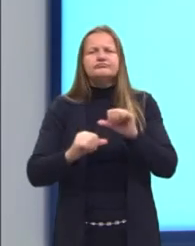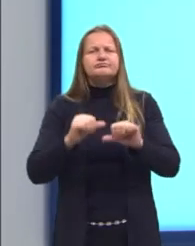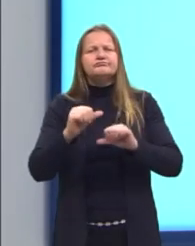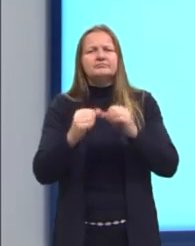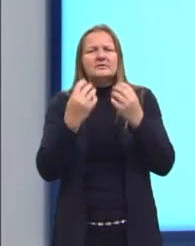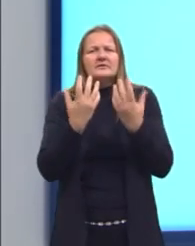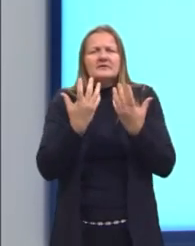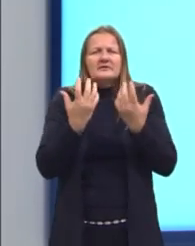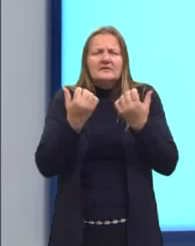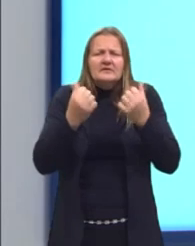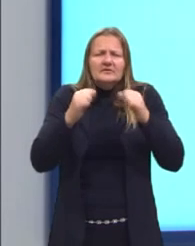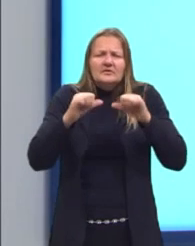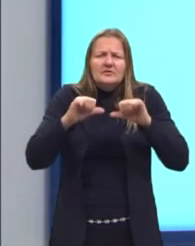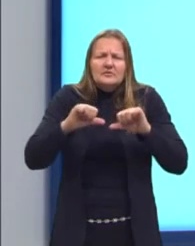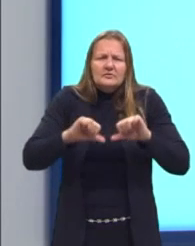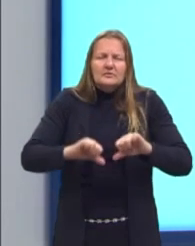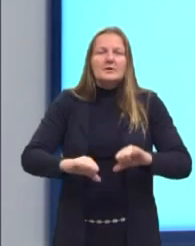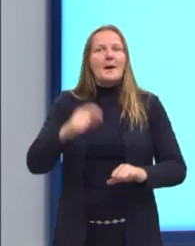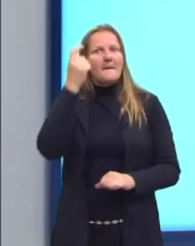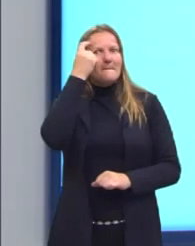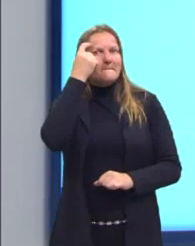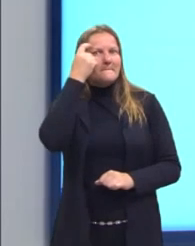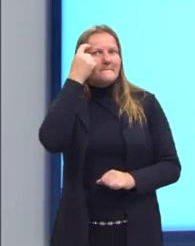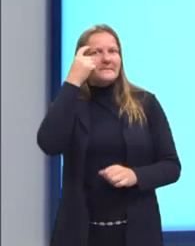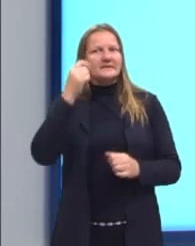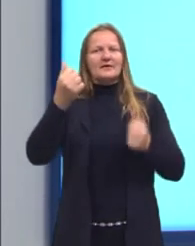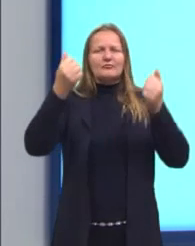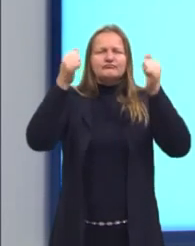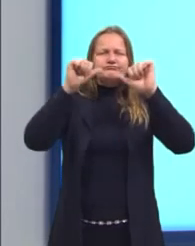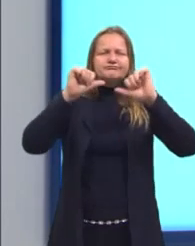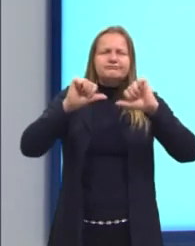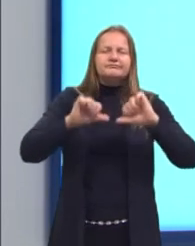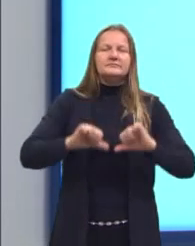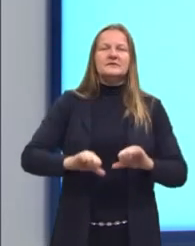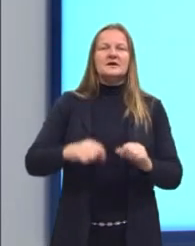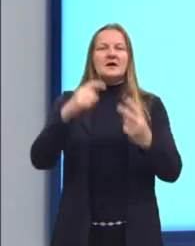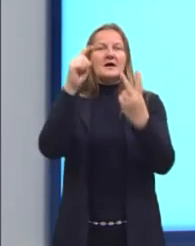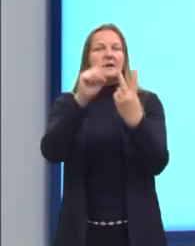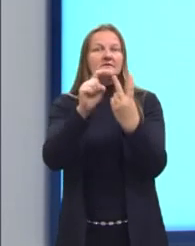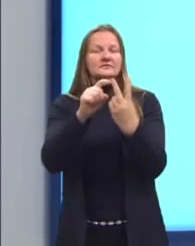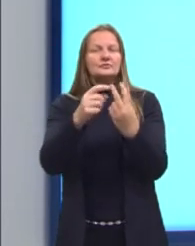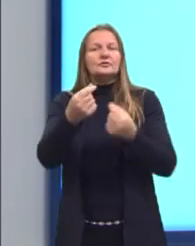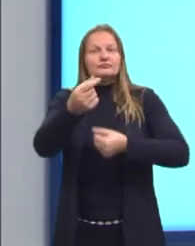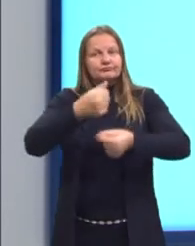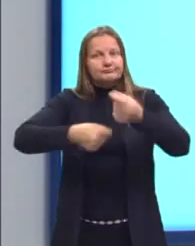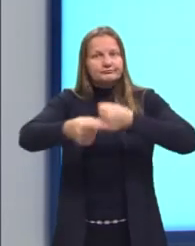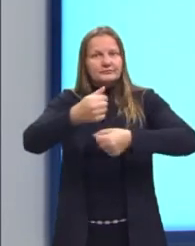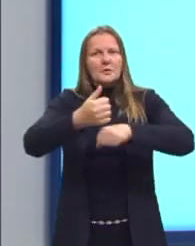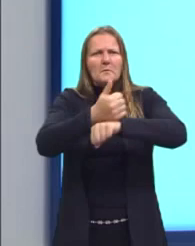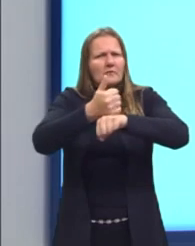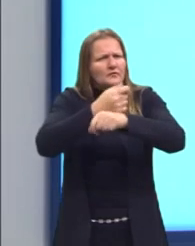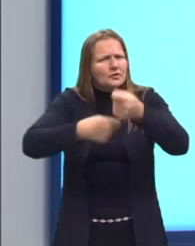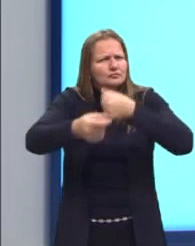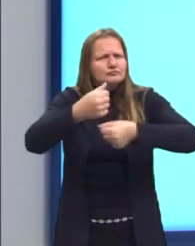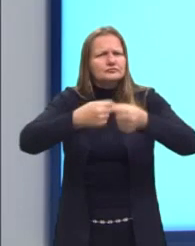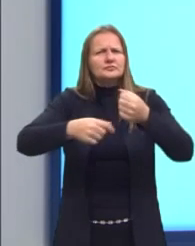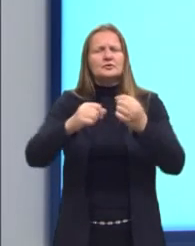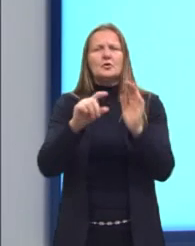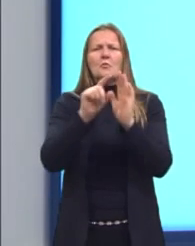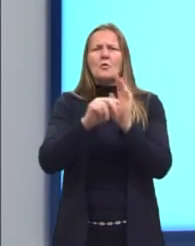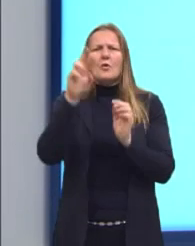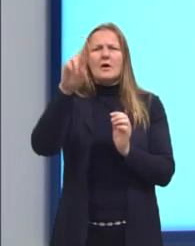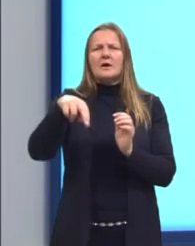perdem a cuidade mental. A segunda decorre dos economistas e de um indicador conhecido como